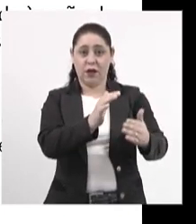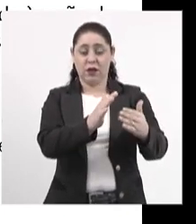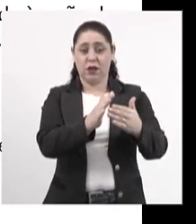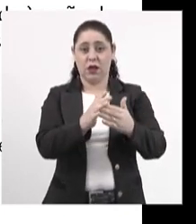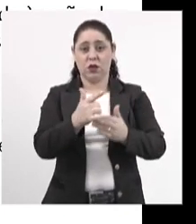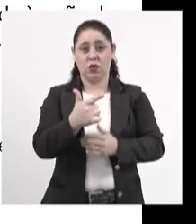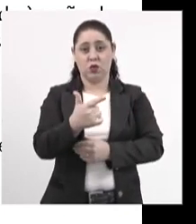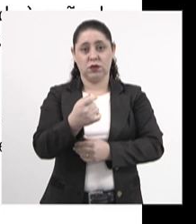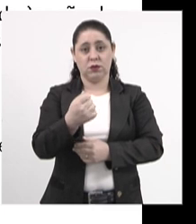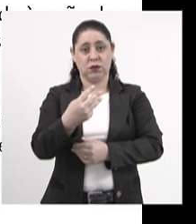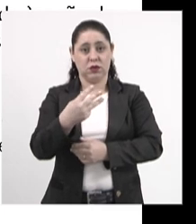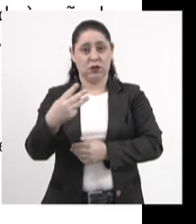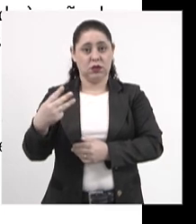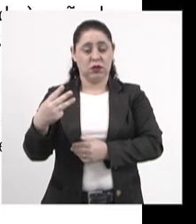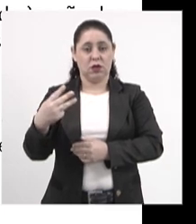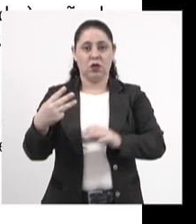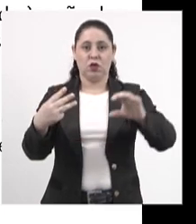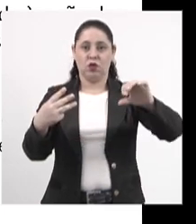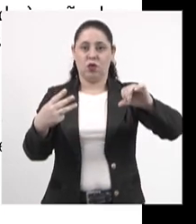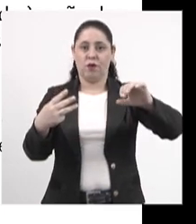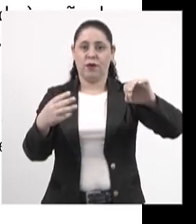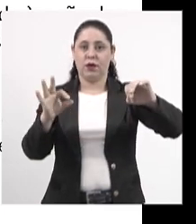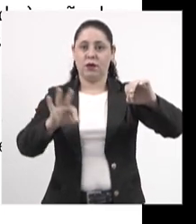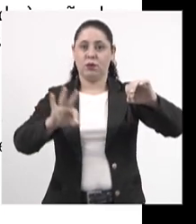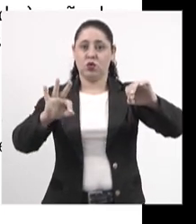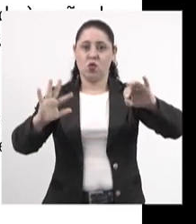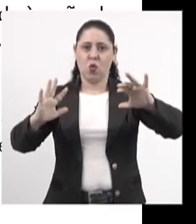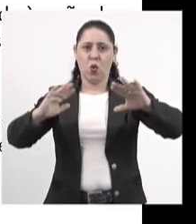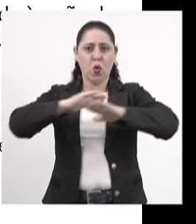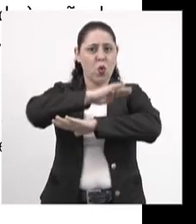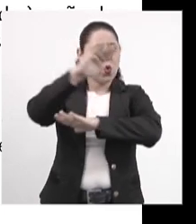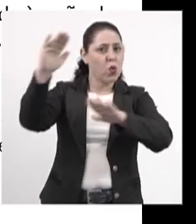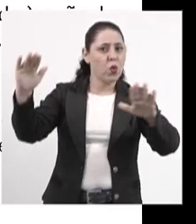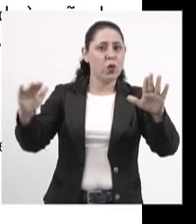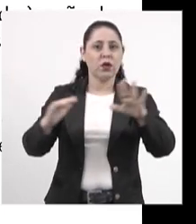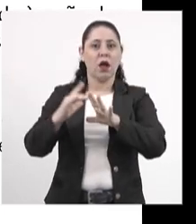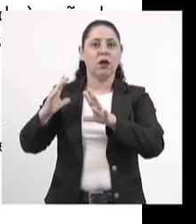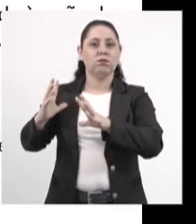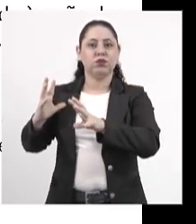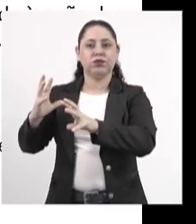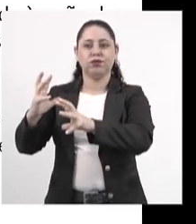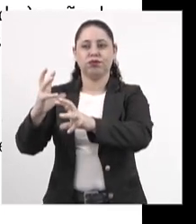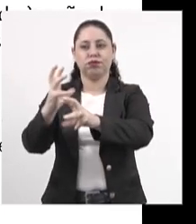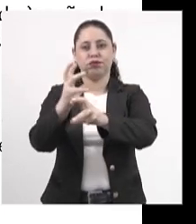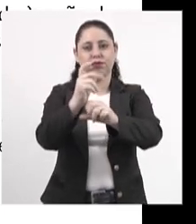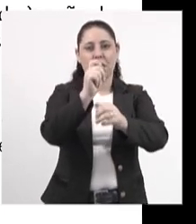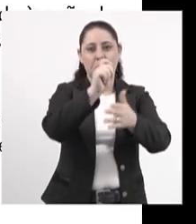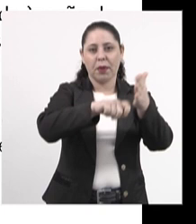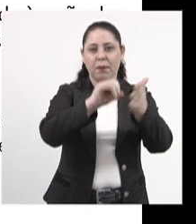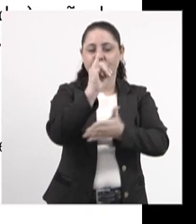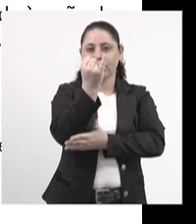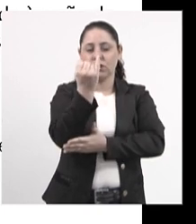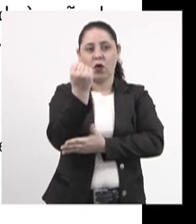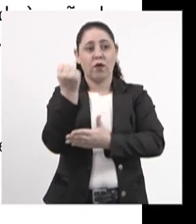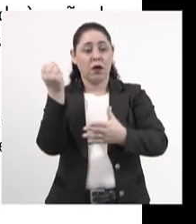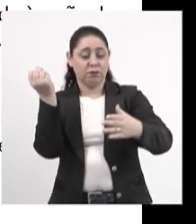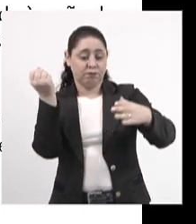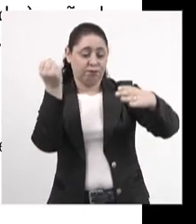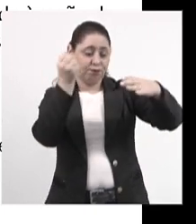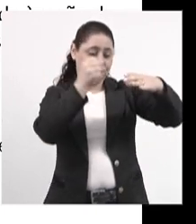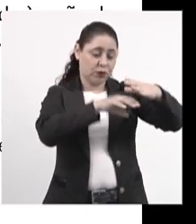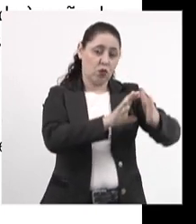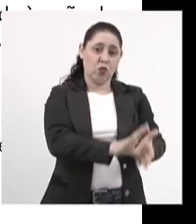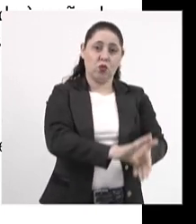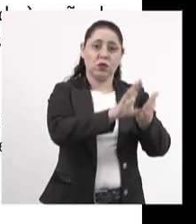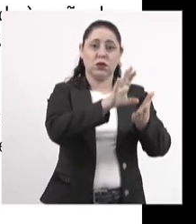período de transição, 90% de tudo que nós arrecadarmos será retido e mandado para um negócio chamado